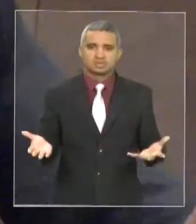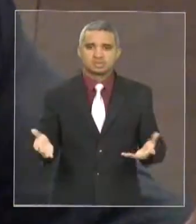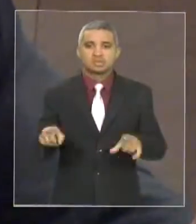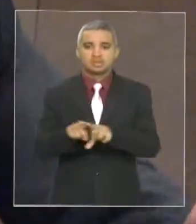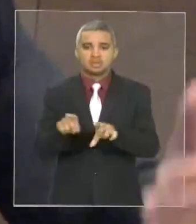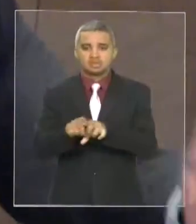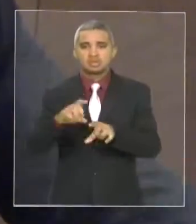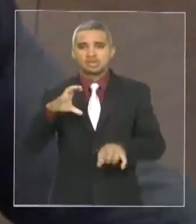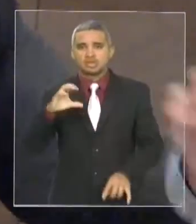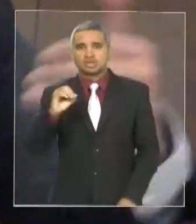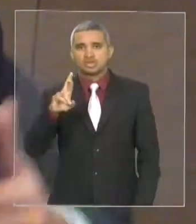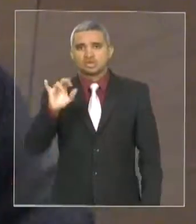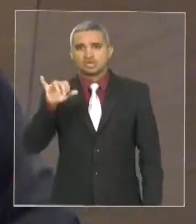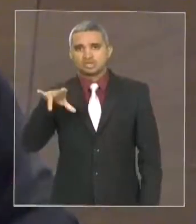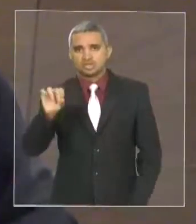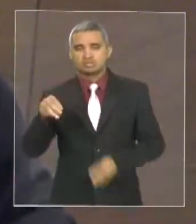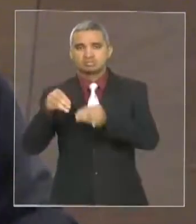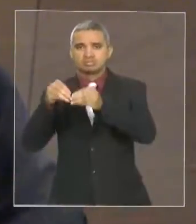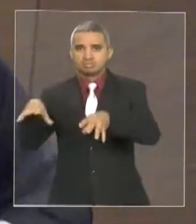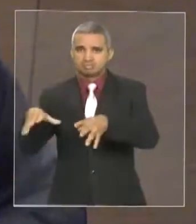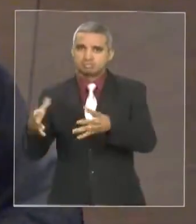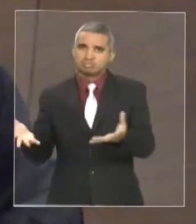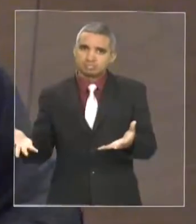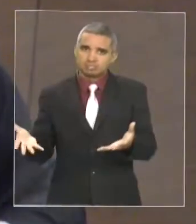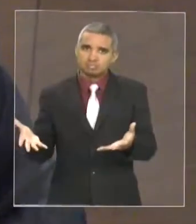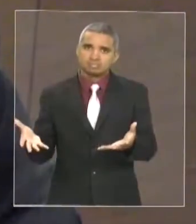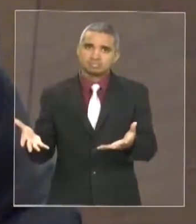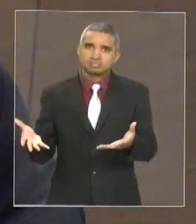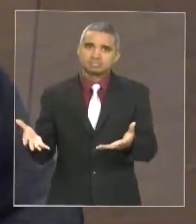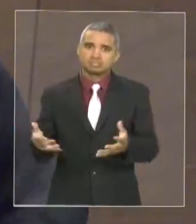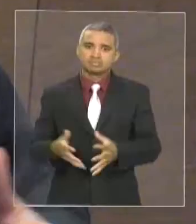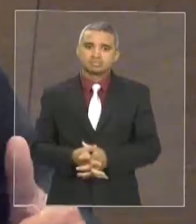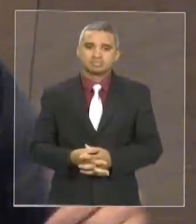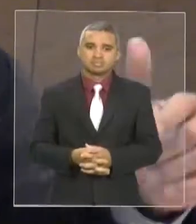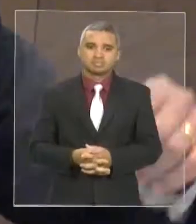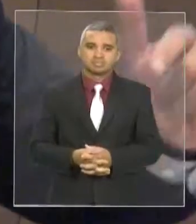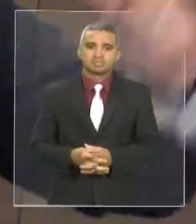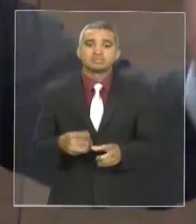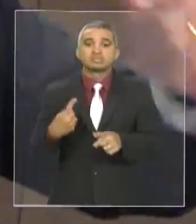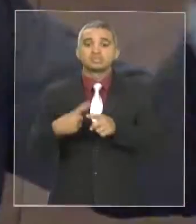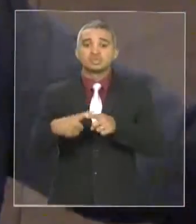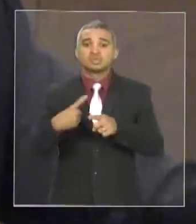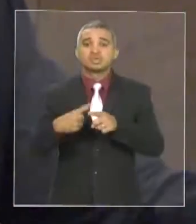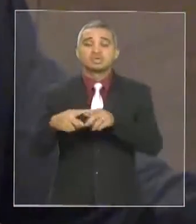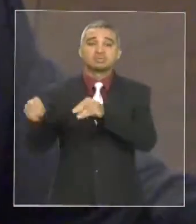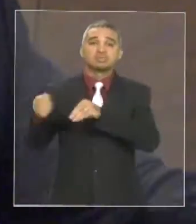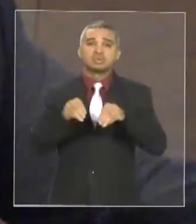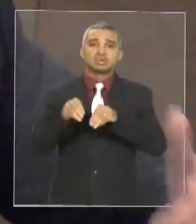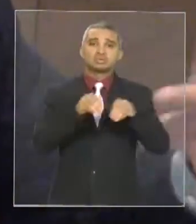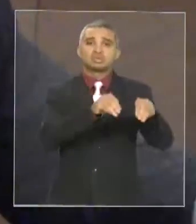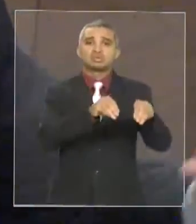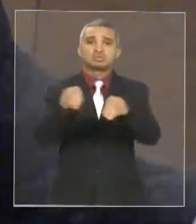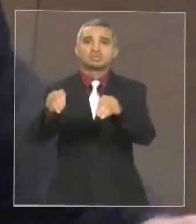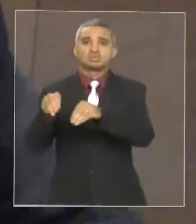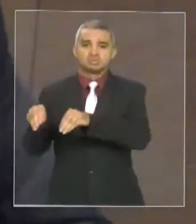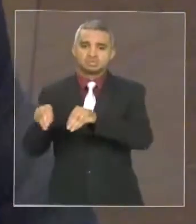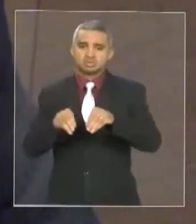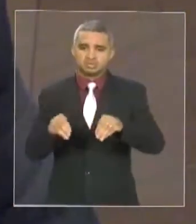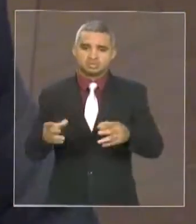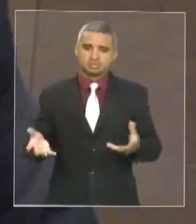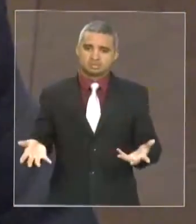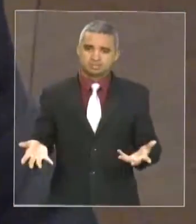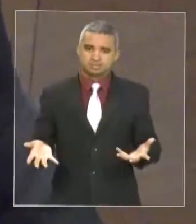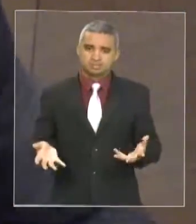O Cordino foi prejudicado, saiu de Barra do Coda para vir jogar aqui e também foi suspenso o jogo e ele tinha um jogo em seguida fora do Estado do Maranhão pelo Campeonato